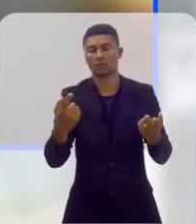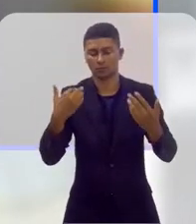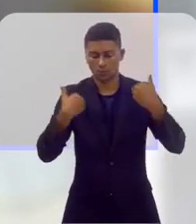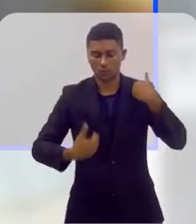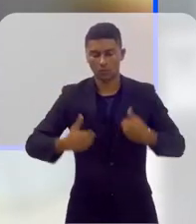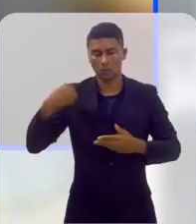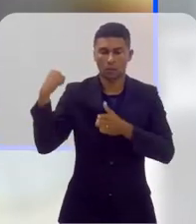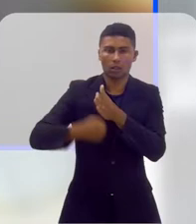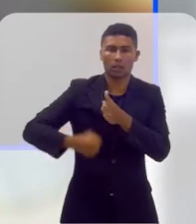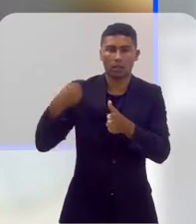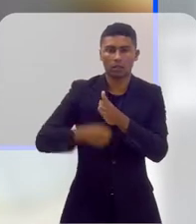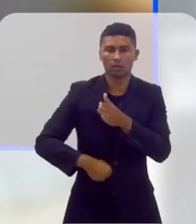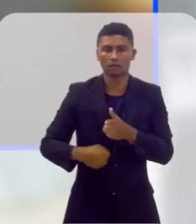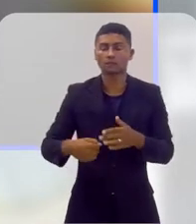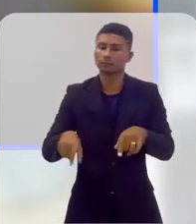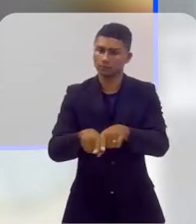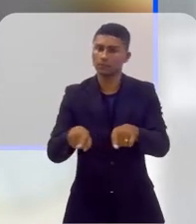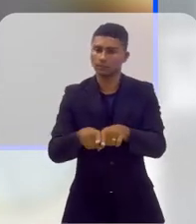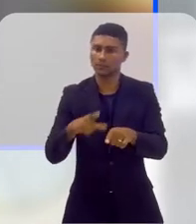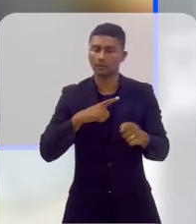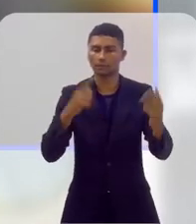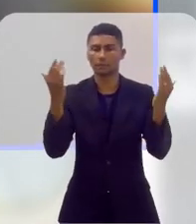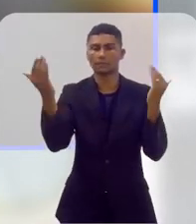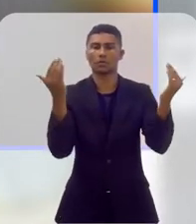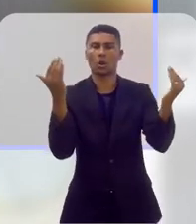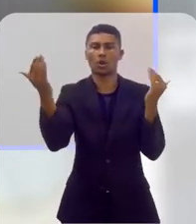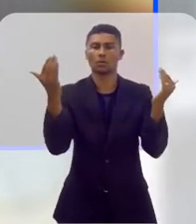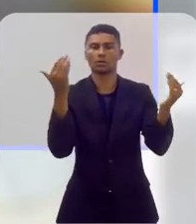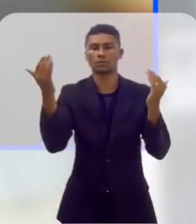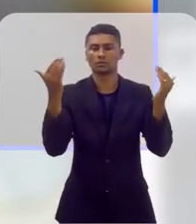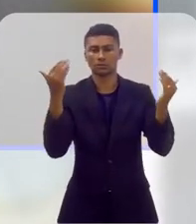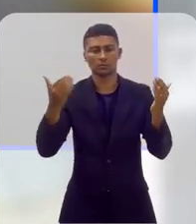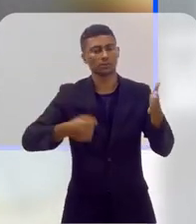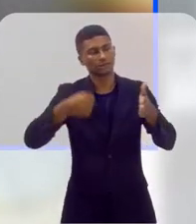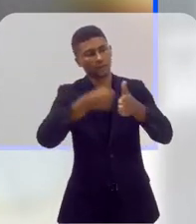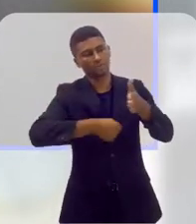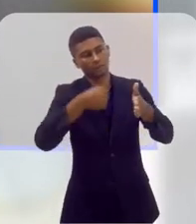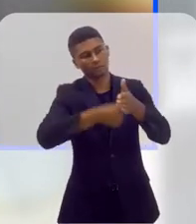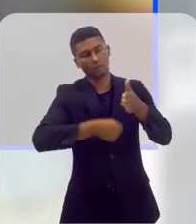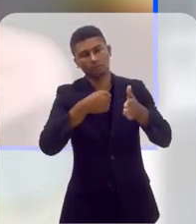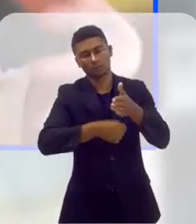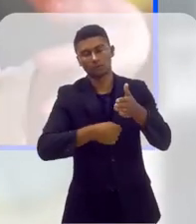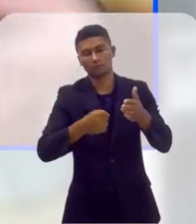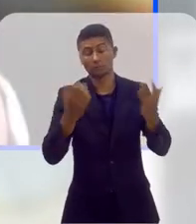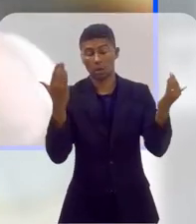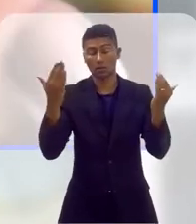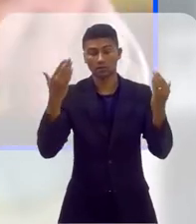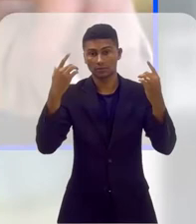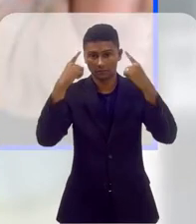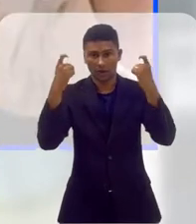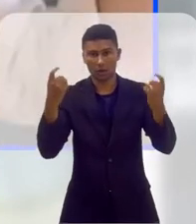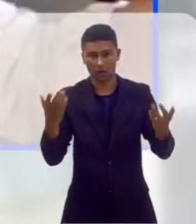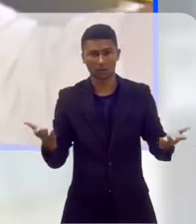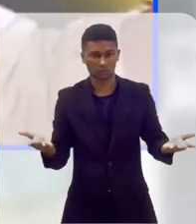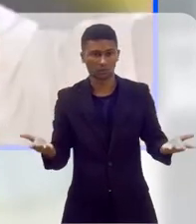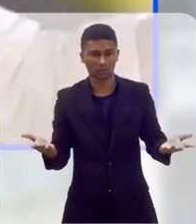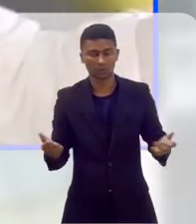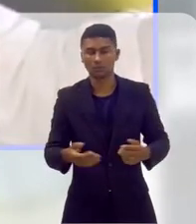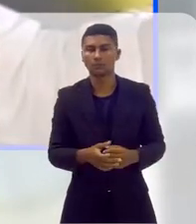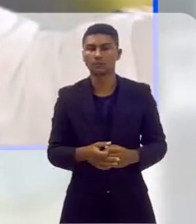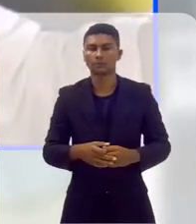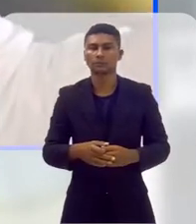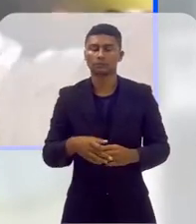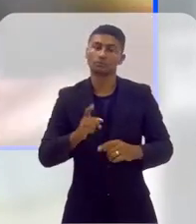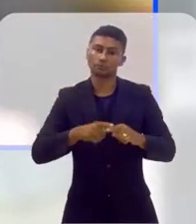física, tá? Não estou anulando a violência psicológica, a gente tem que levar muito a sério isso também, porque ela é, talvez, o maior número de